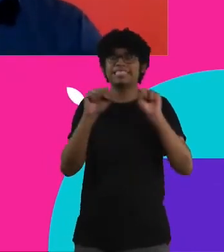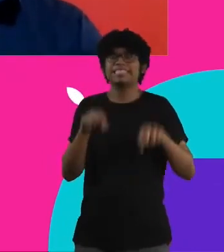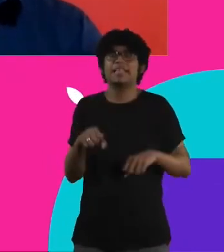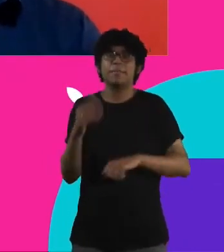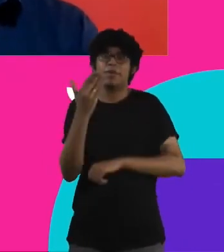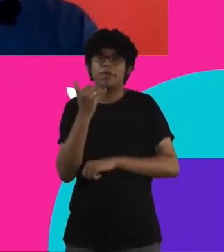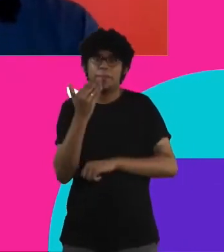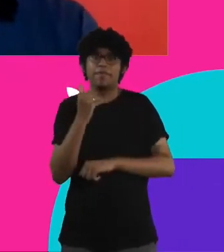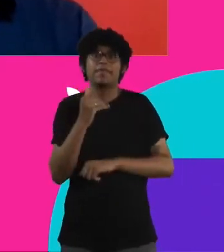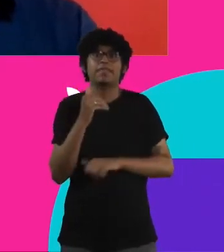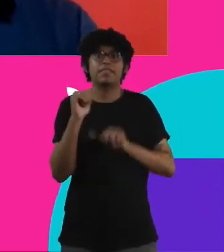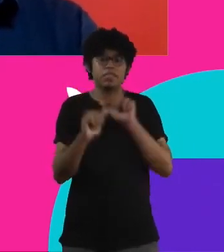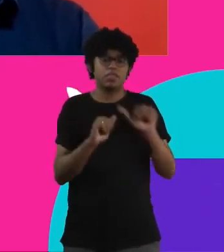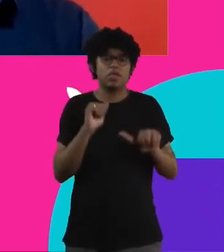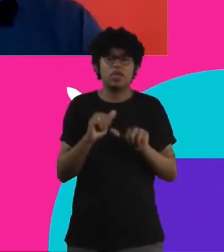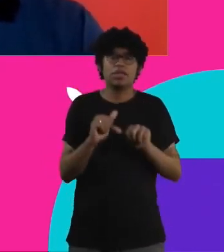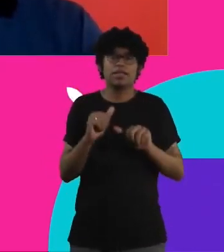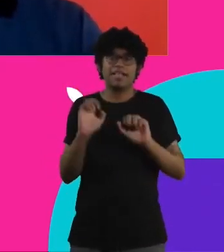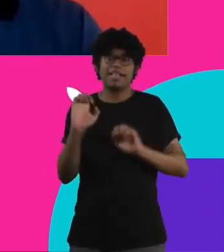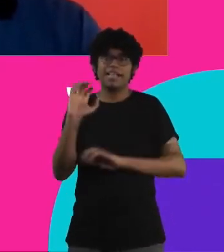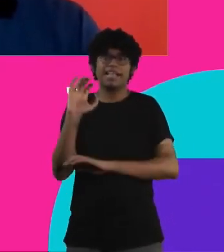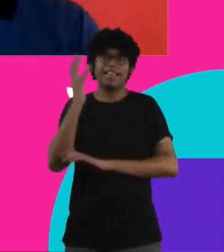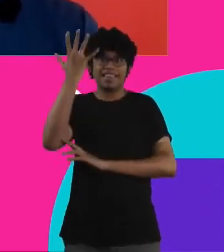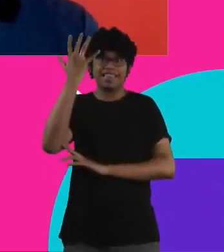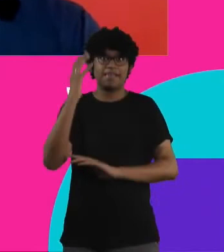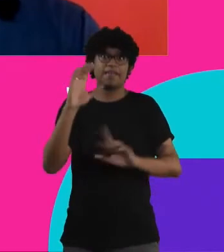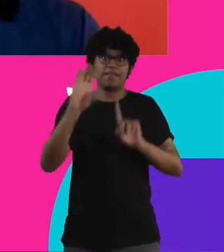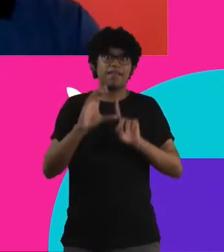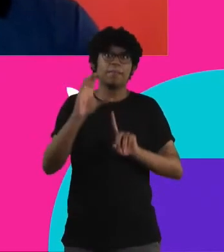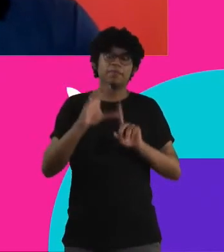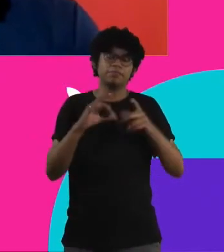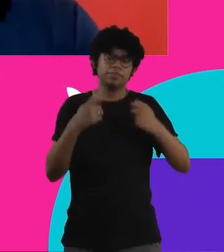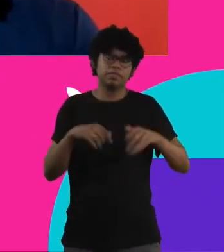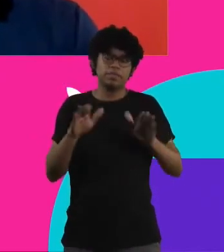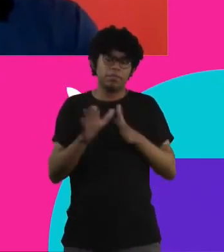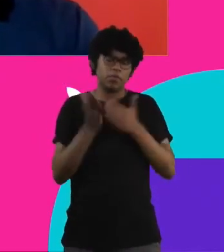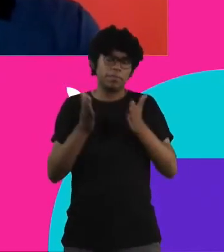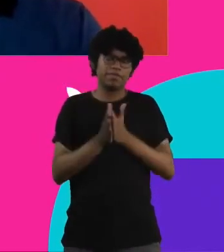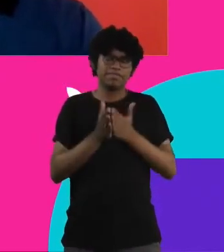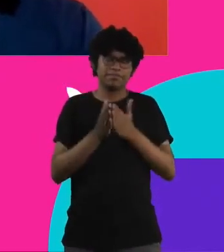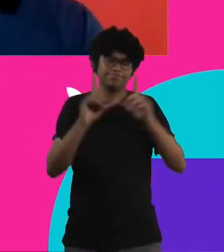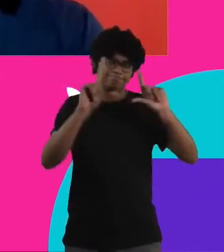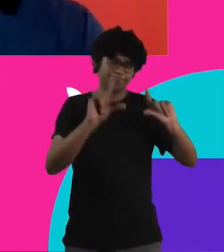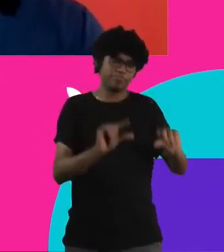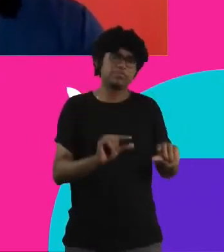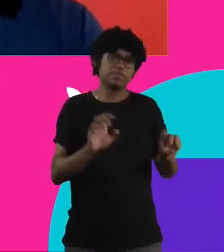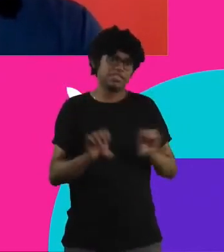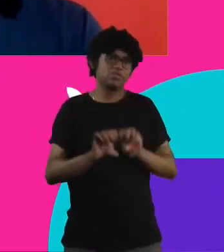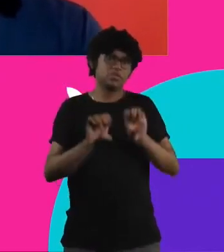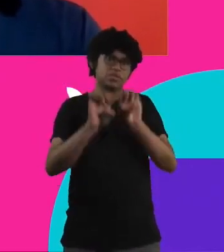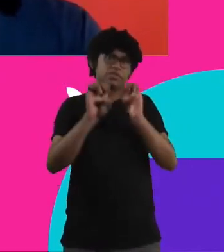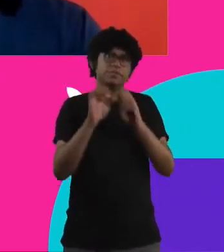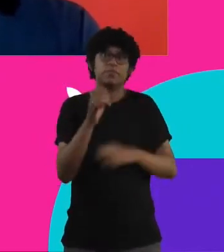mudanças climáticas. Para isso acontecer, a gente tem que combater a pobreza e desigualdade estrutural. Então, gente, por